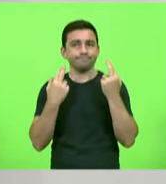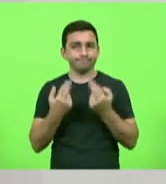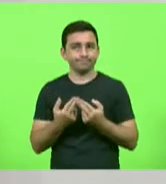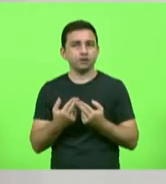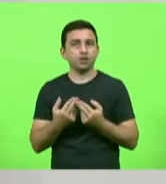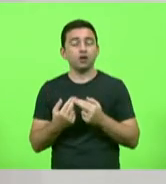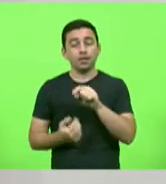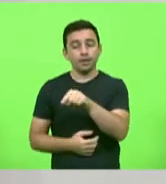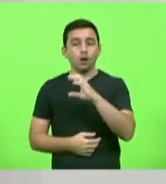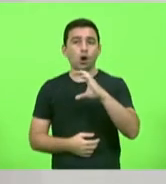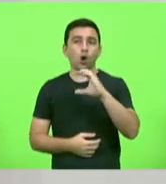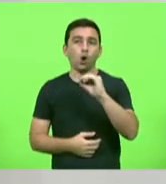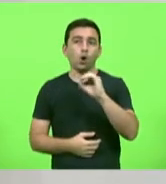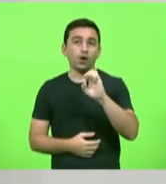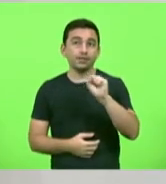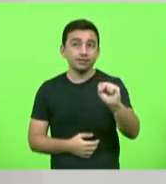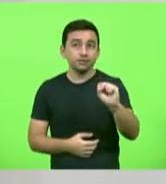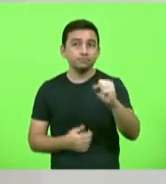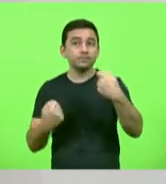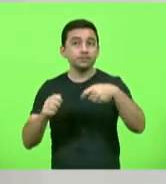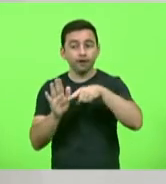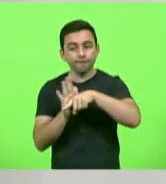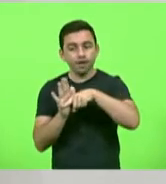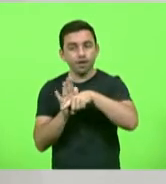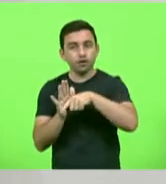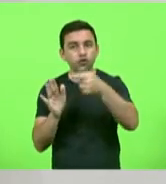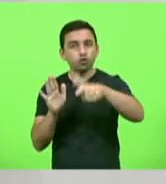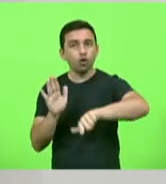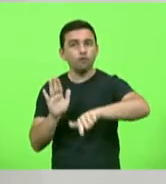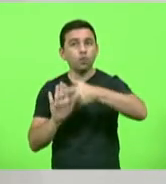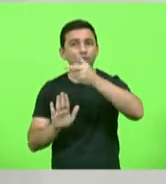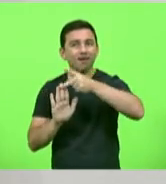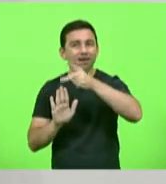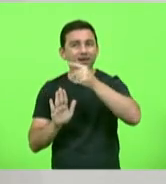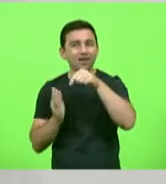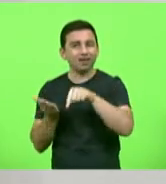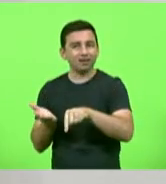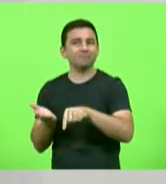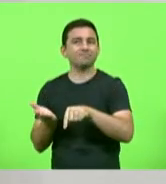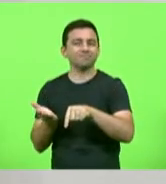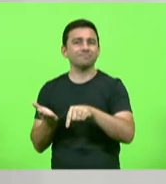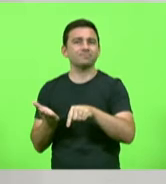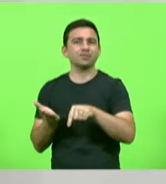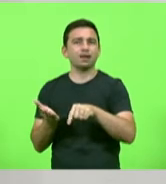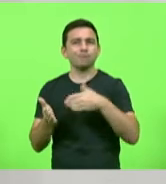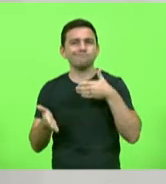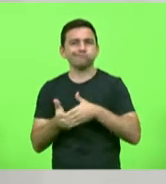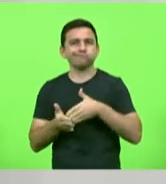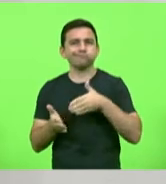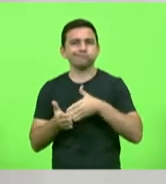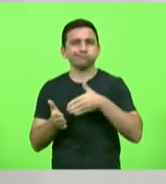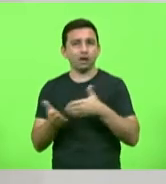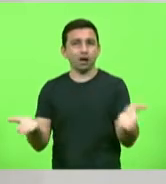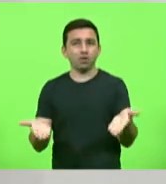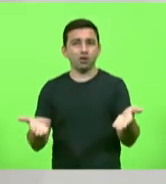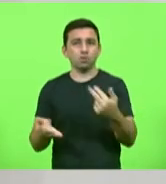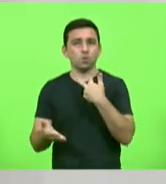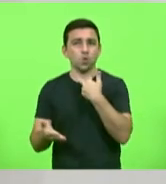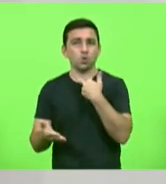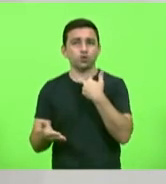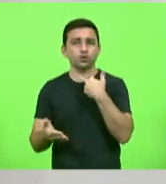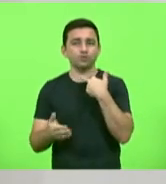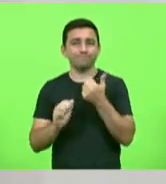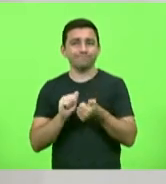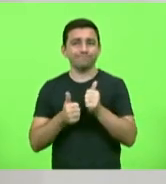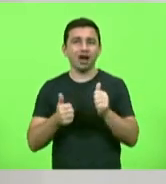o COES revise a portaria que atualmente impede a prática recreativa